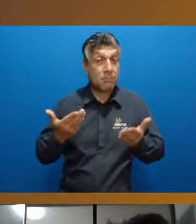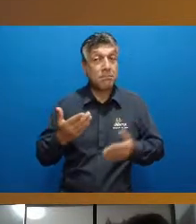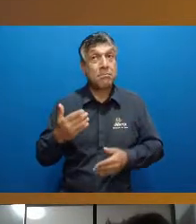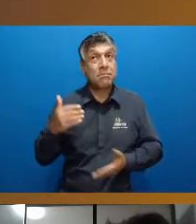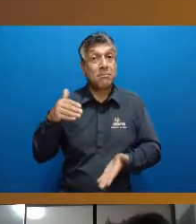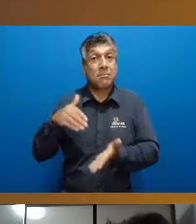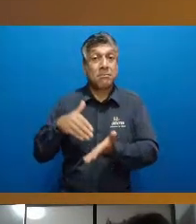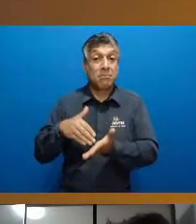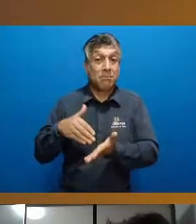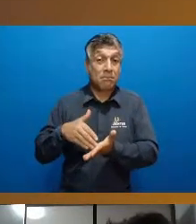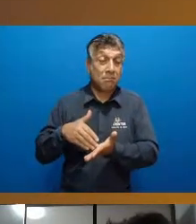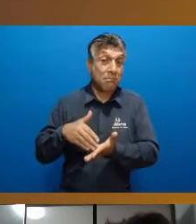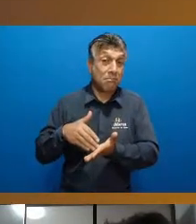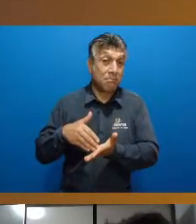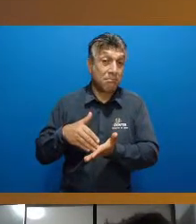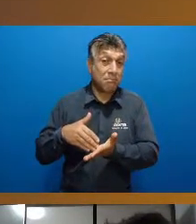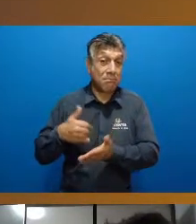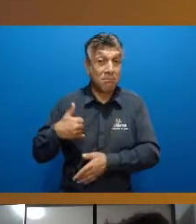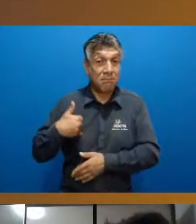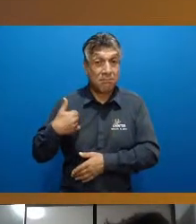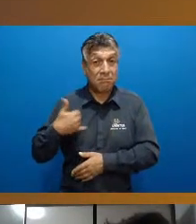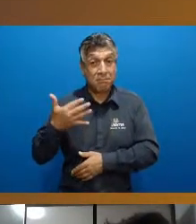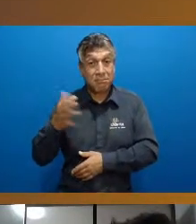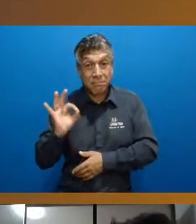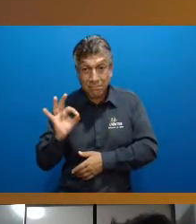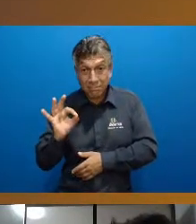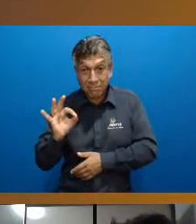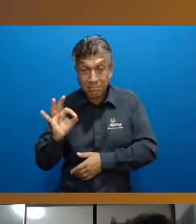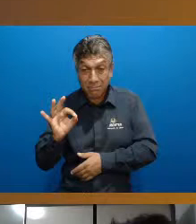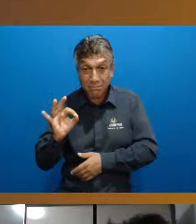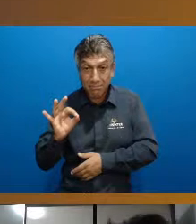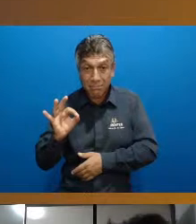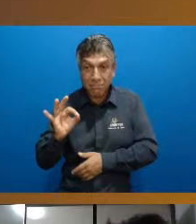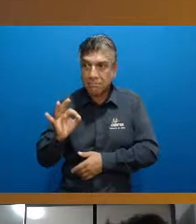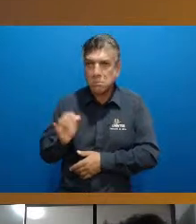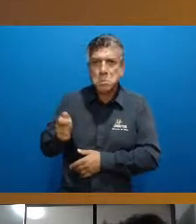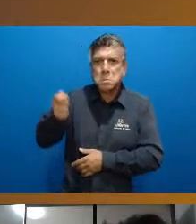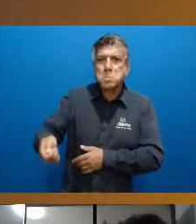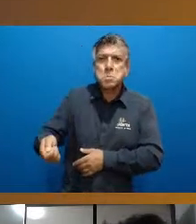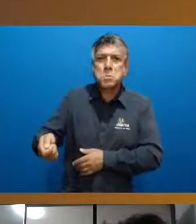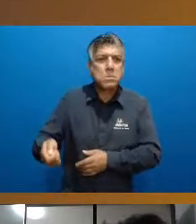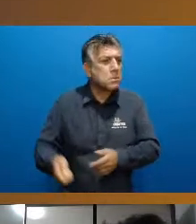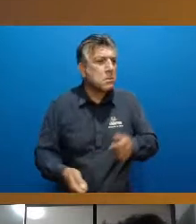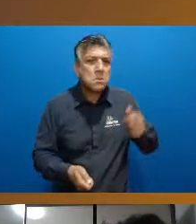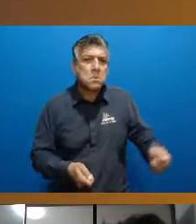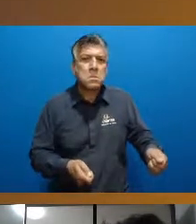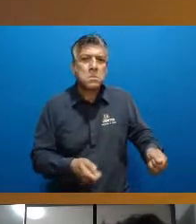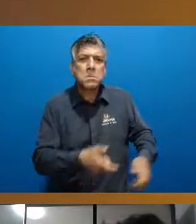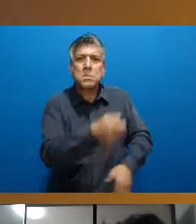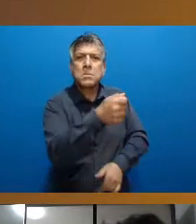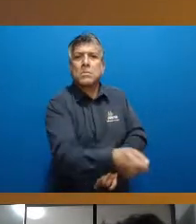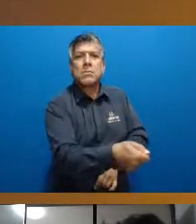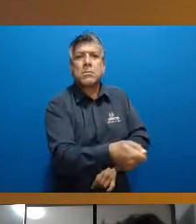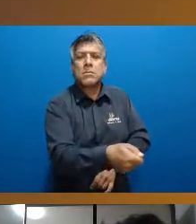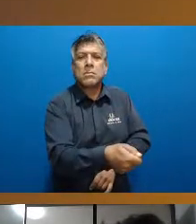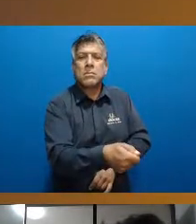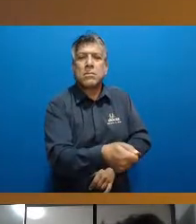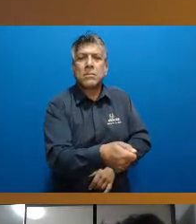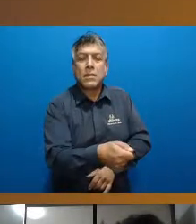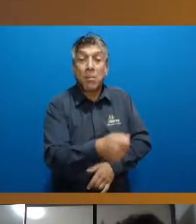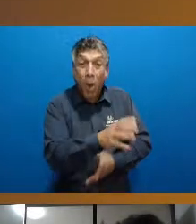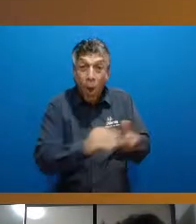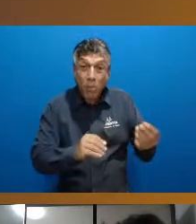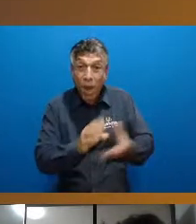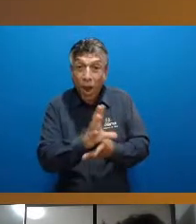10 anos cobrar da criança que ela reproduza